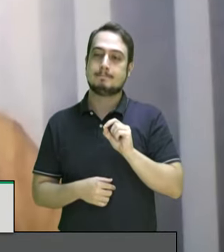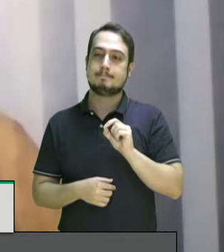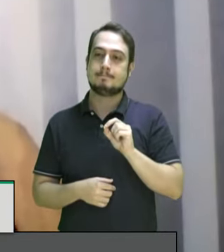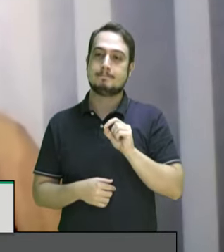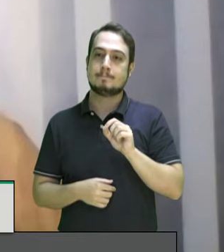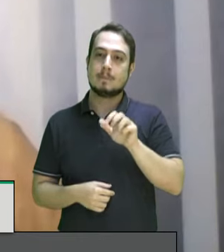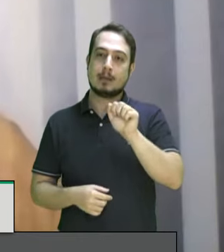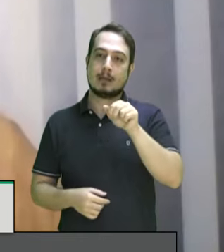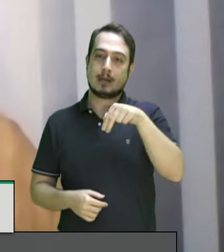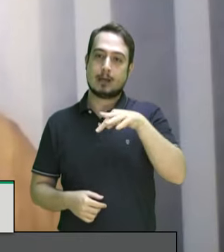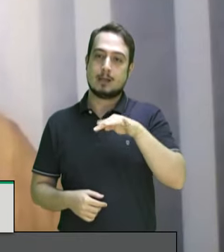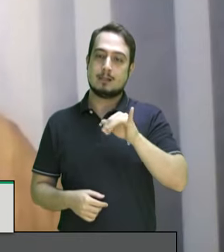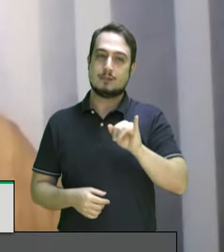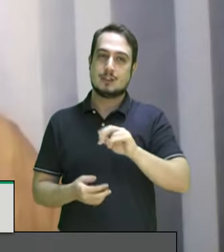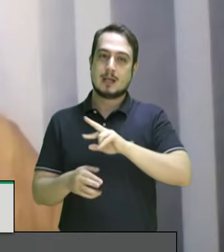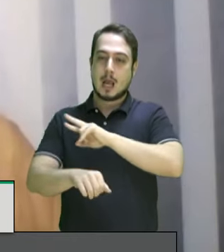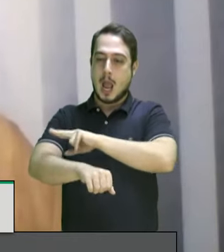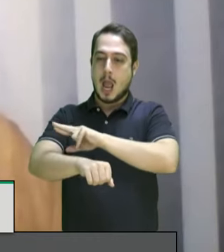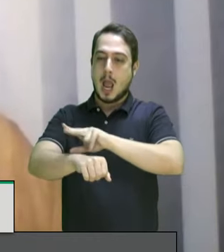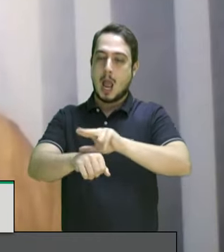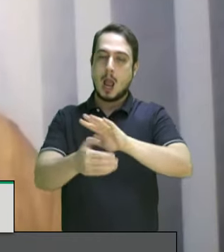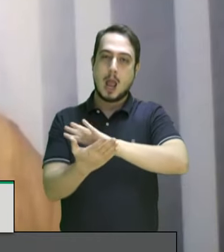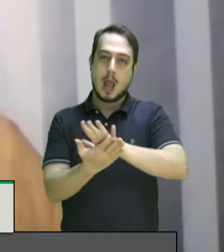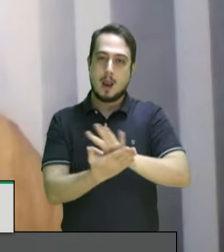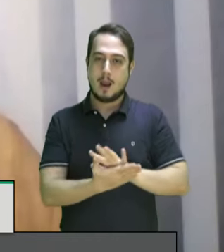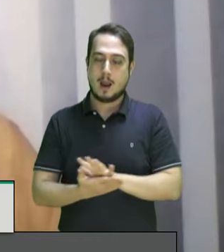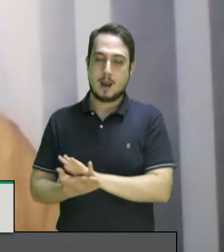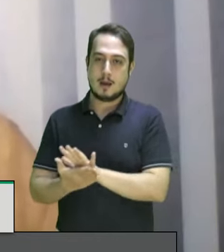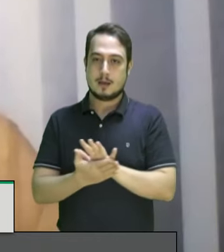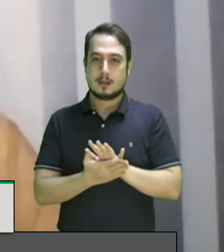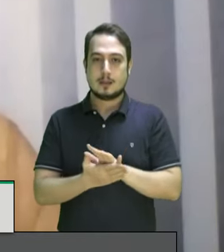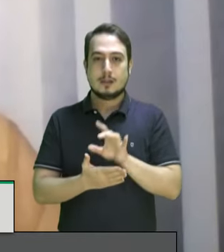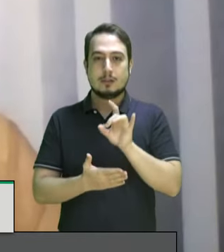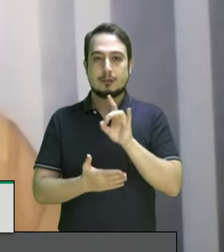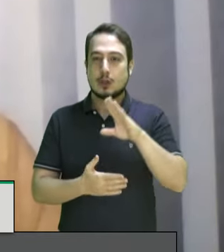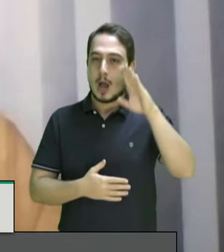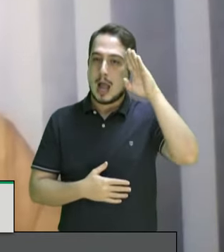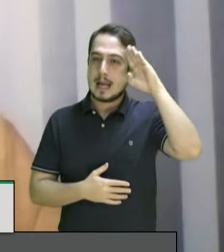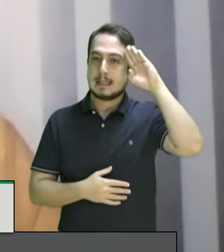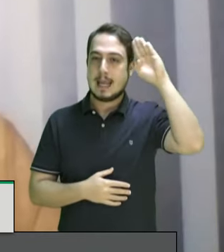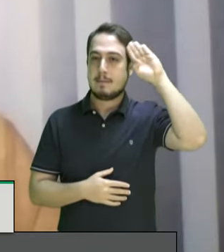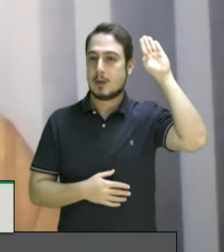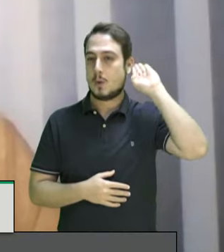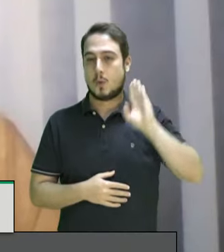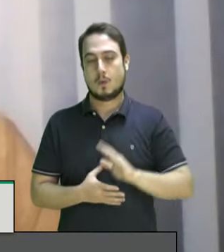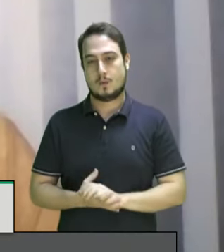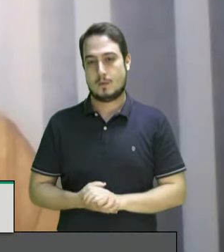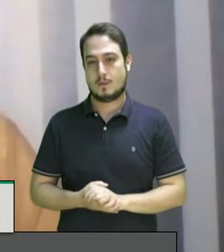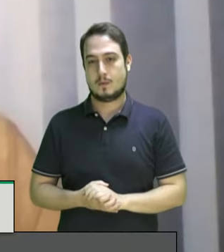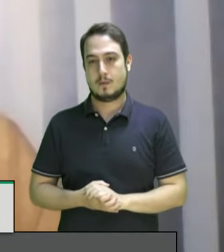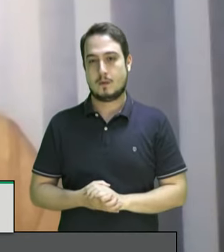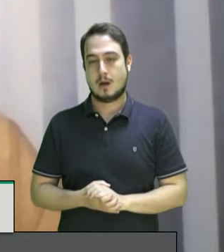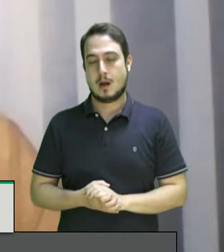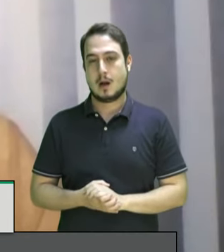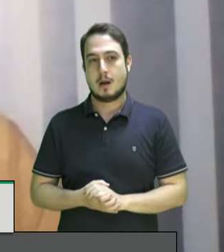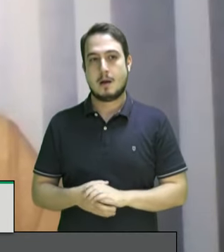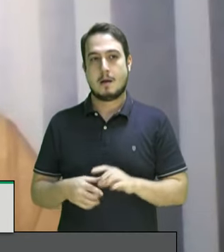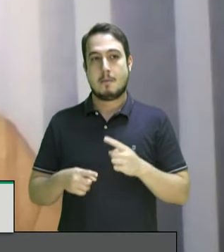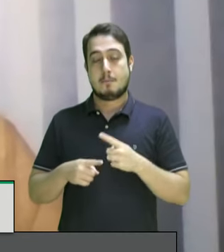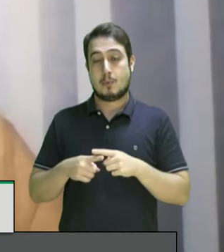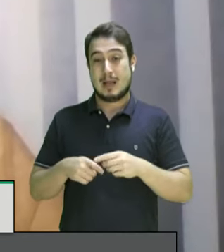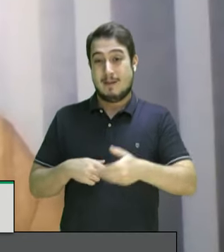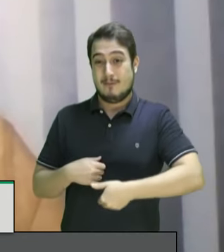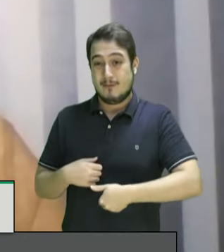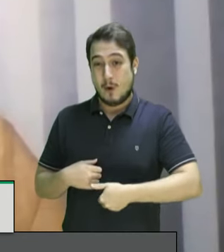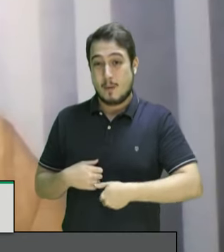antirracismo que vem apenas de forma academicista porque quem tem fome tem